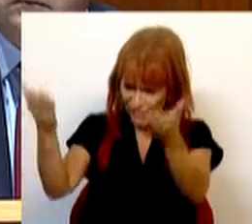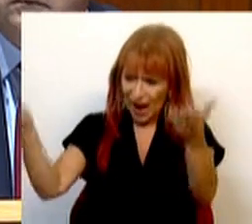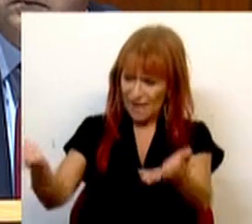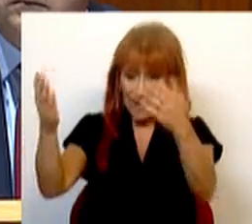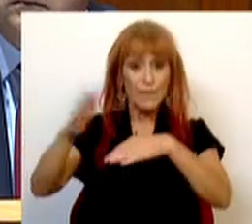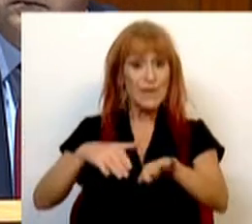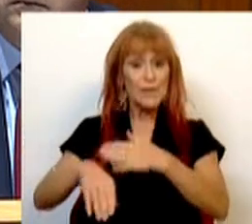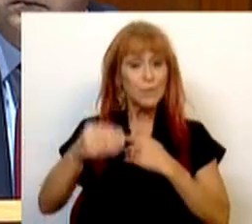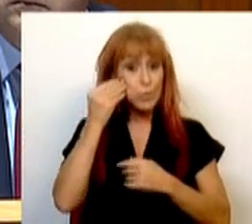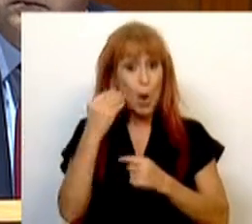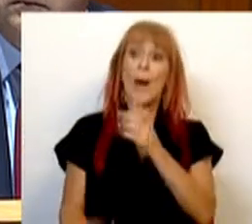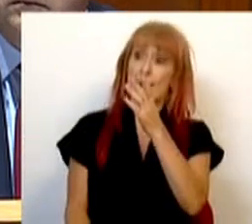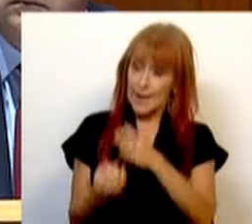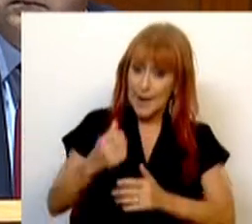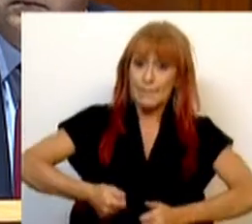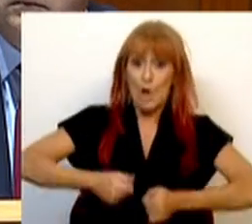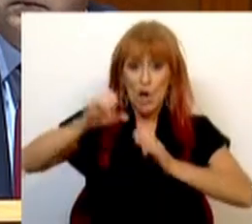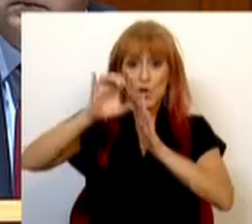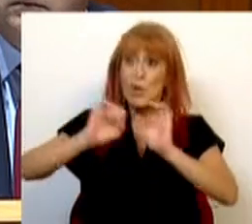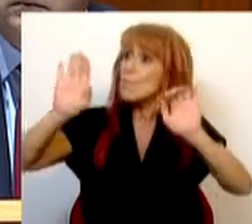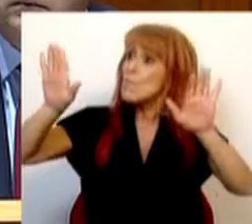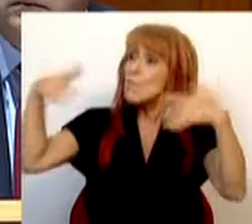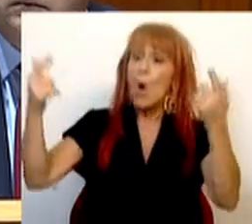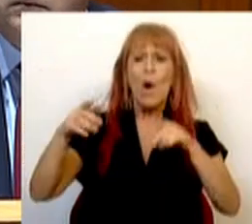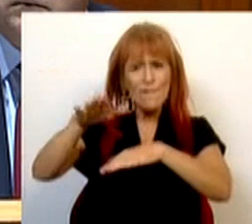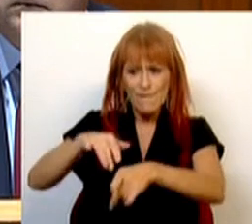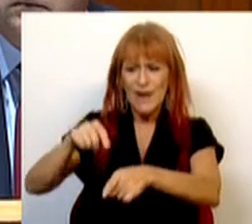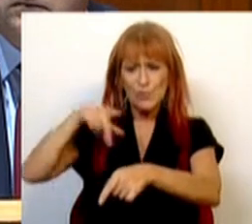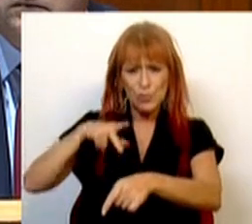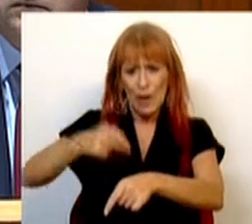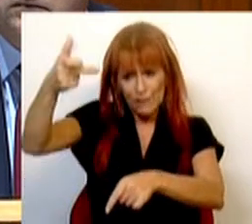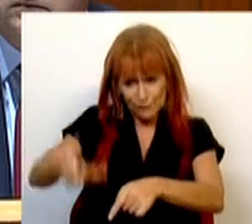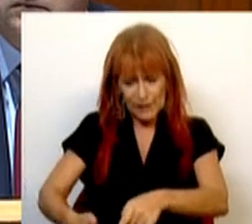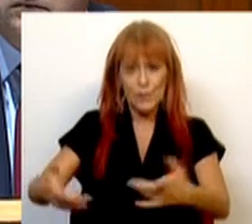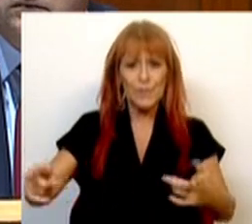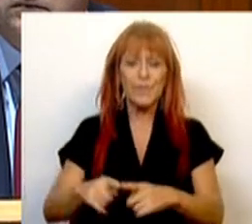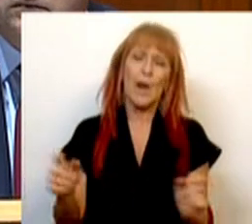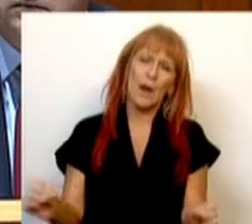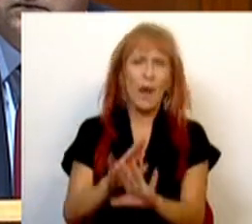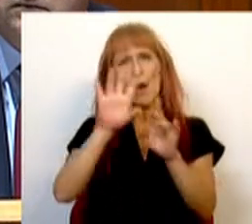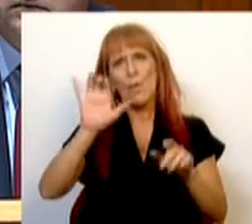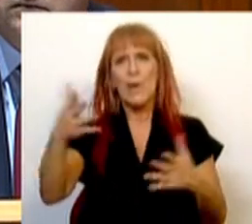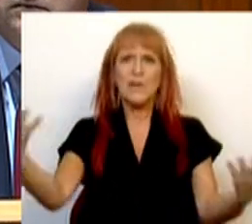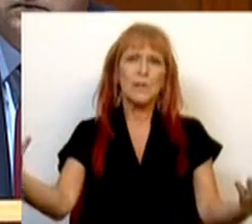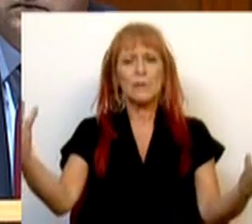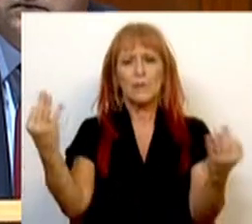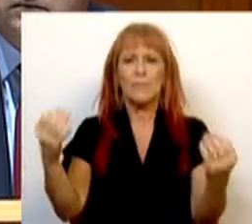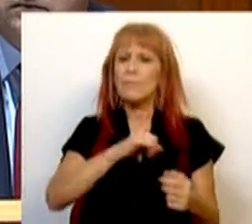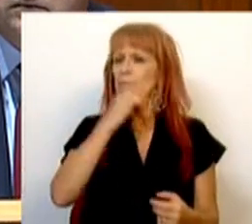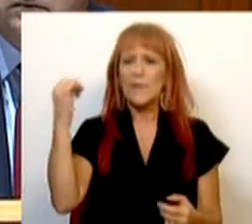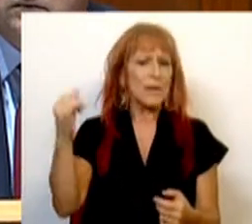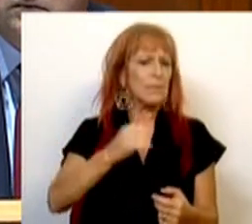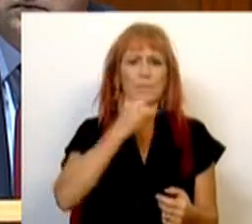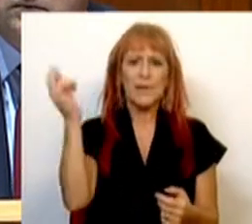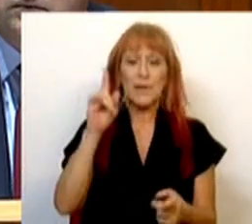fazêmo-lo, criando as melhores condições possíveis para que se realizem no nosso país. É evidente que o nosso país não é ainda,